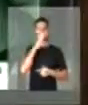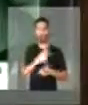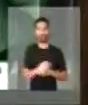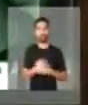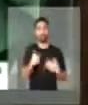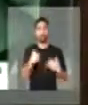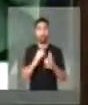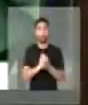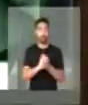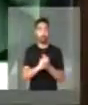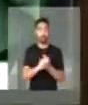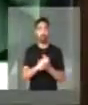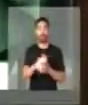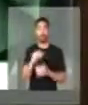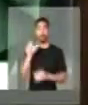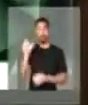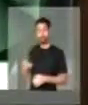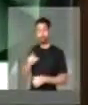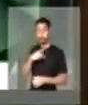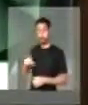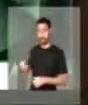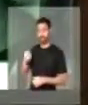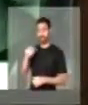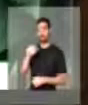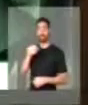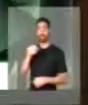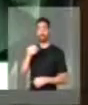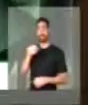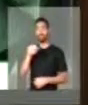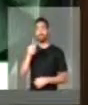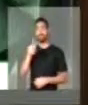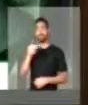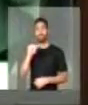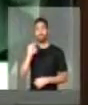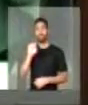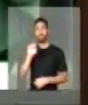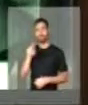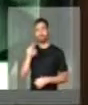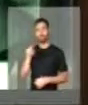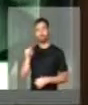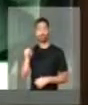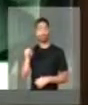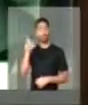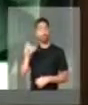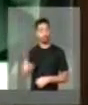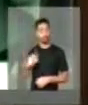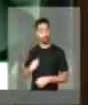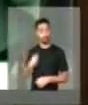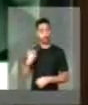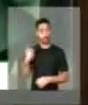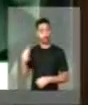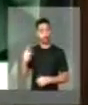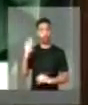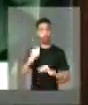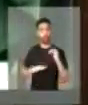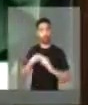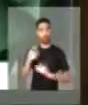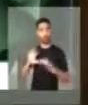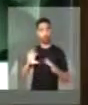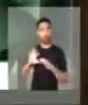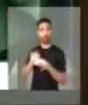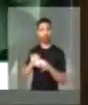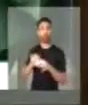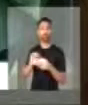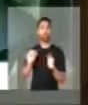cumprimentar o nosso presidente, o Adid Damur, que tem a sua vida profissional vinculada à